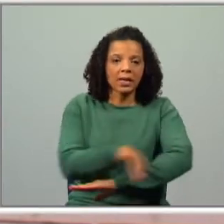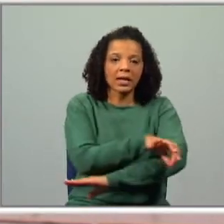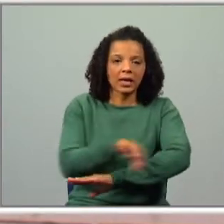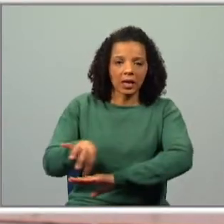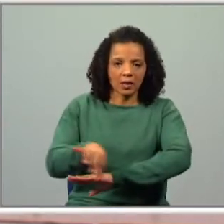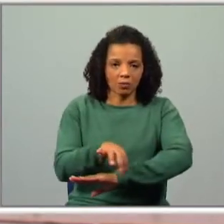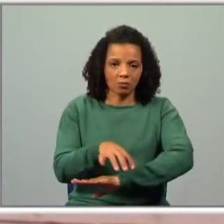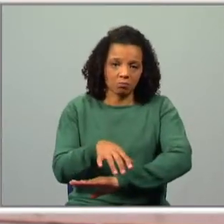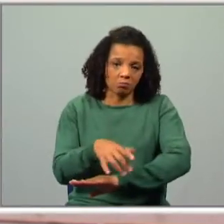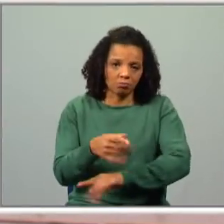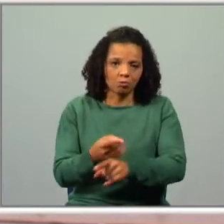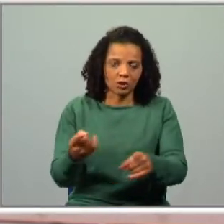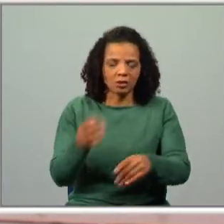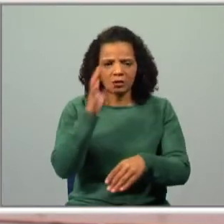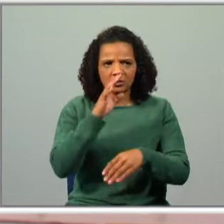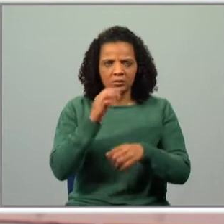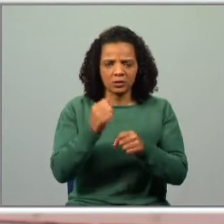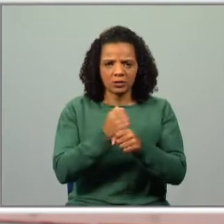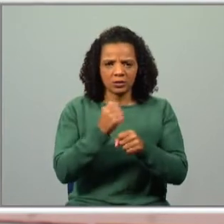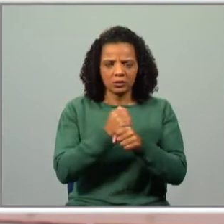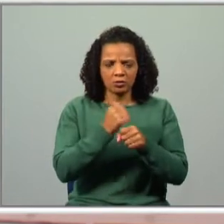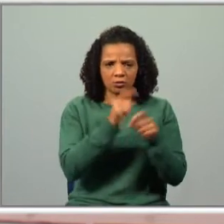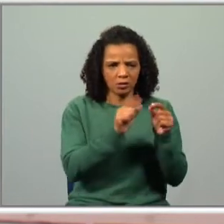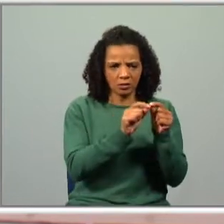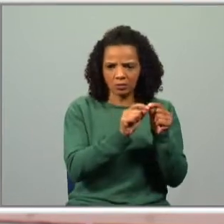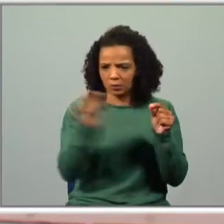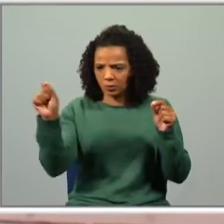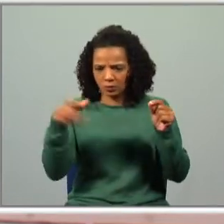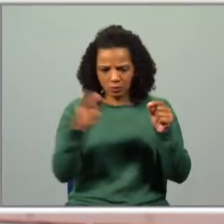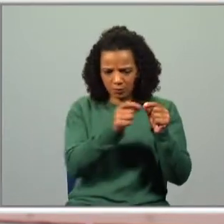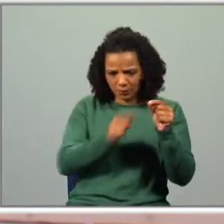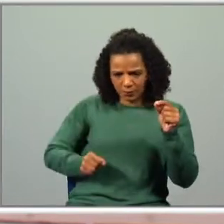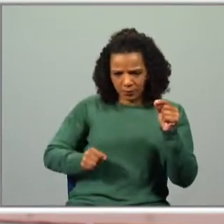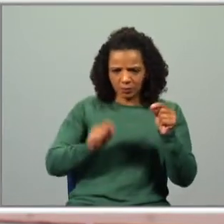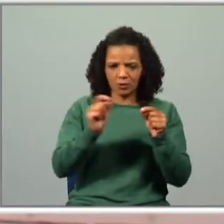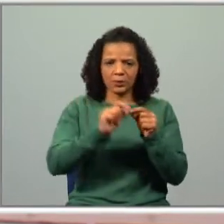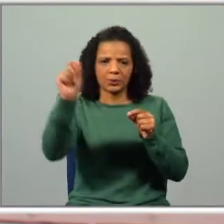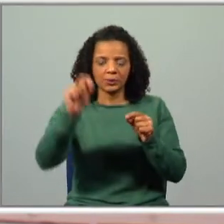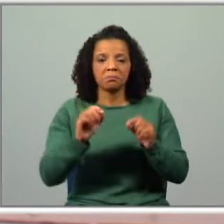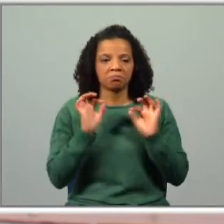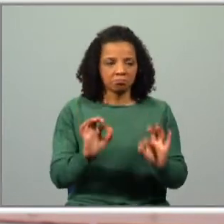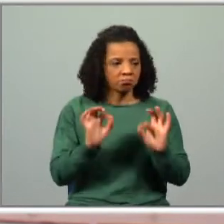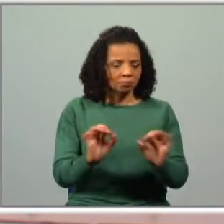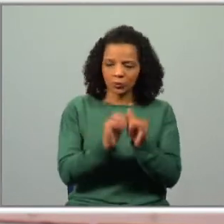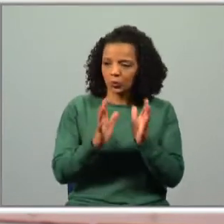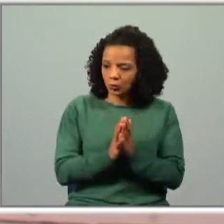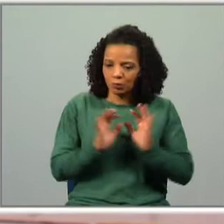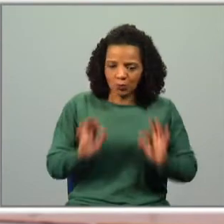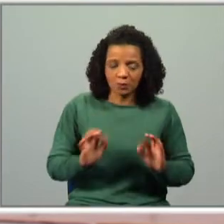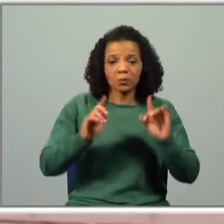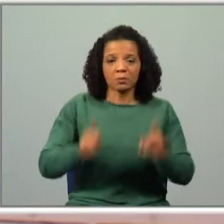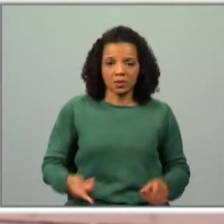quando fazemos os exercícios de ligação. Muito bem, ora, já percebi que estamos todos apostos. Vamos então iniciar.